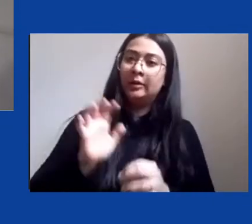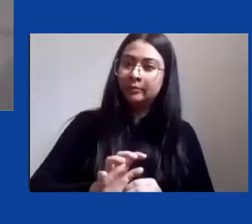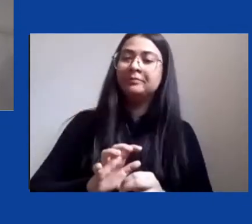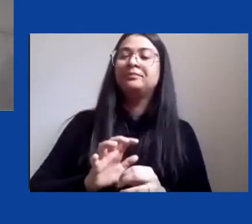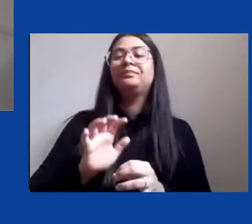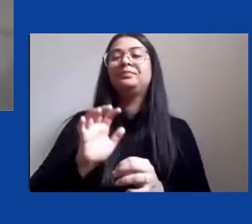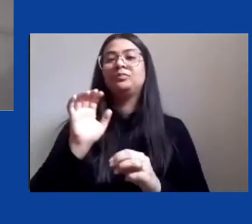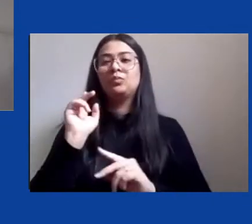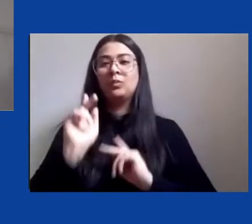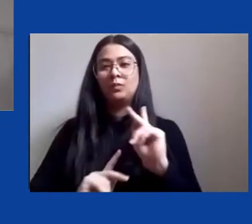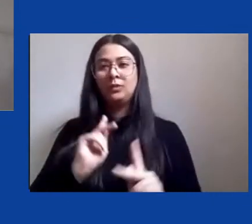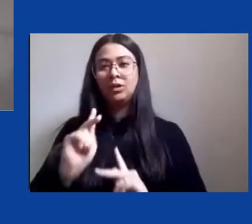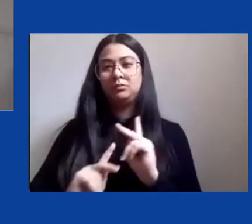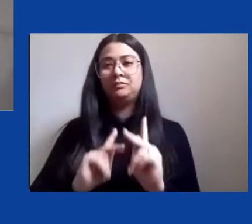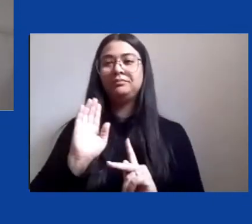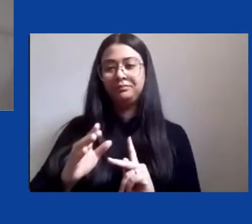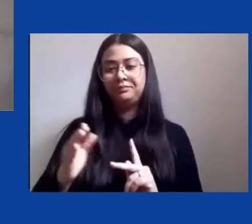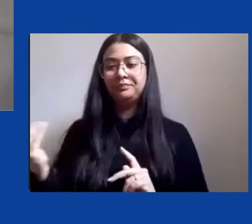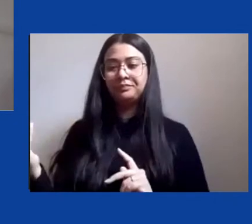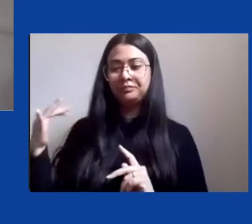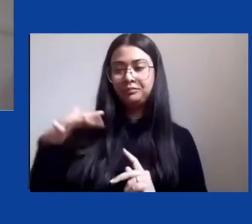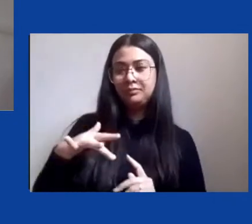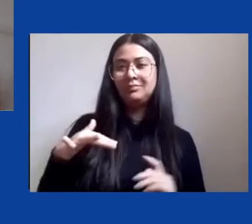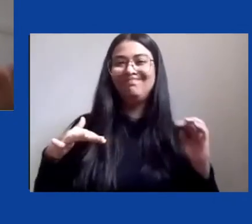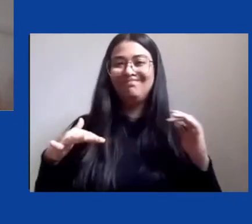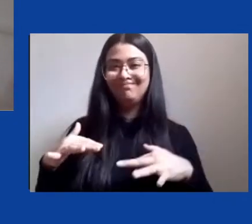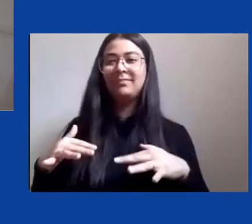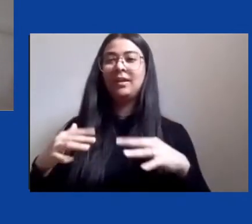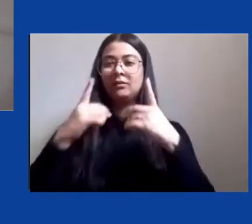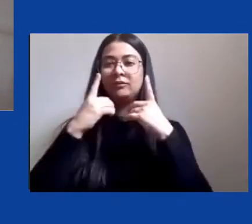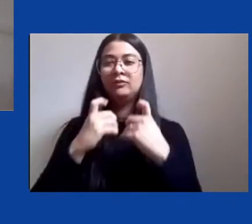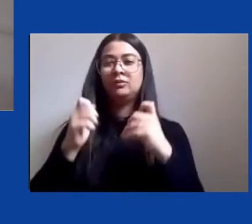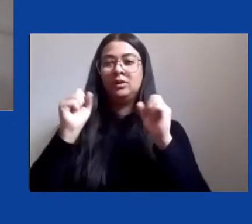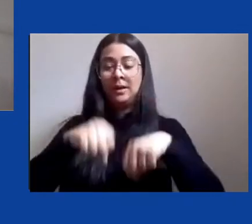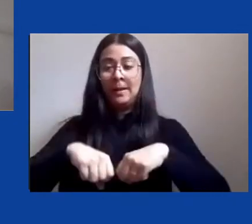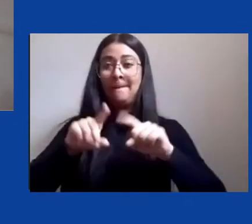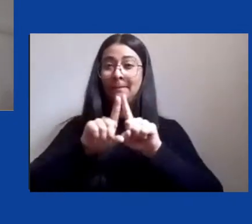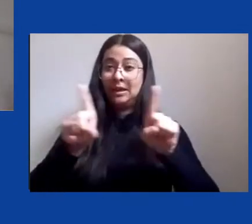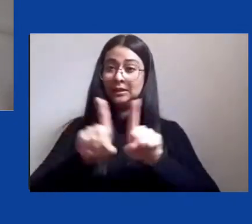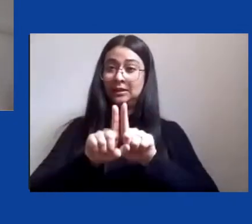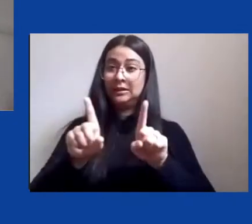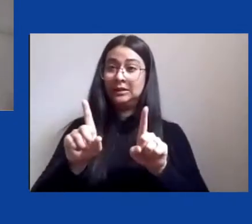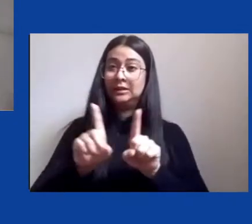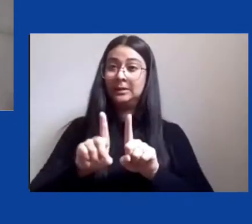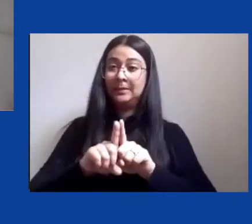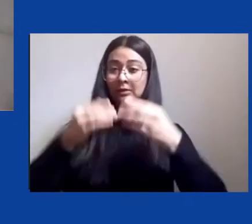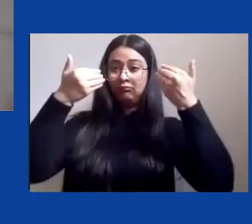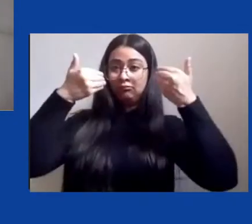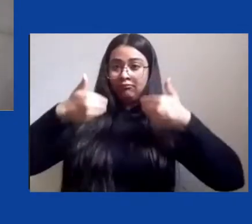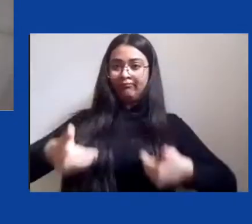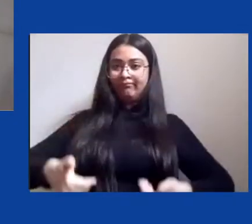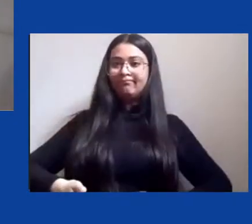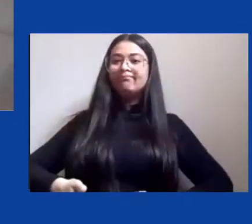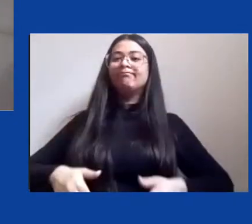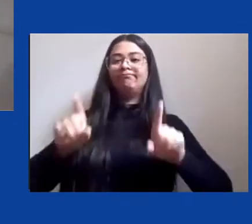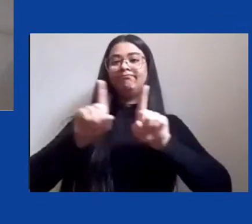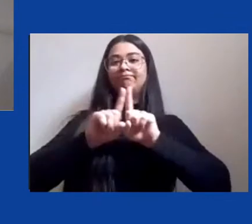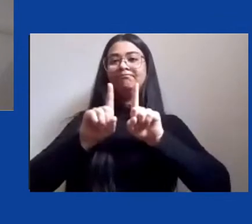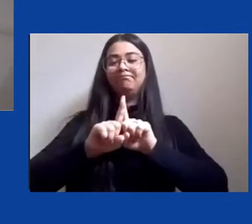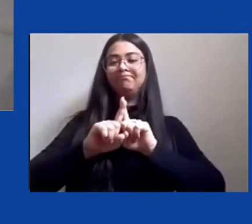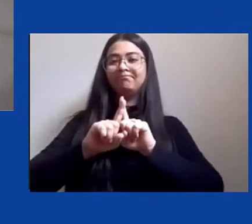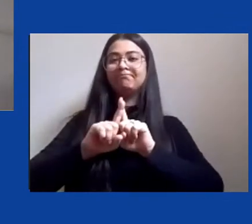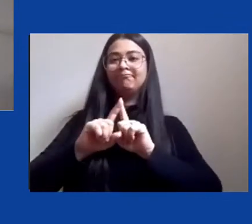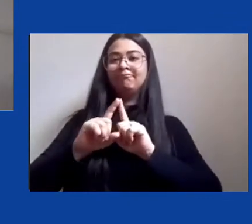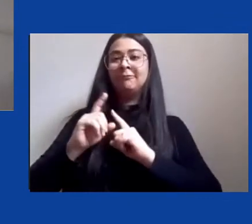que foi muito violenta dos territórios mas também dos corpos indígenas principalmente dos corpos das mulheres indígenas e esses